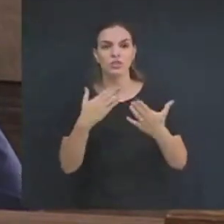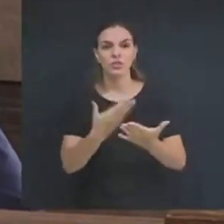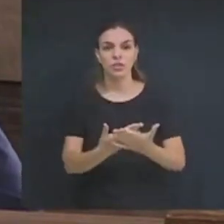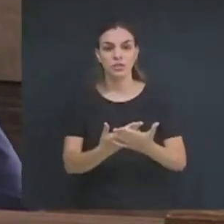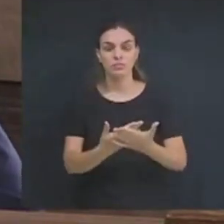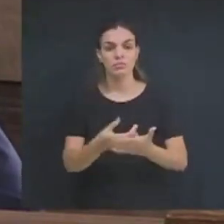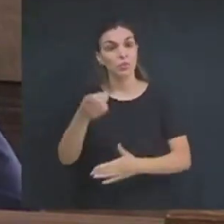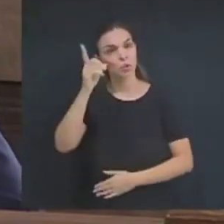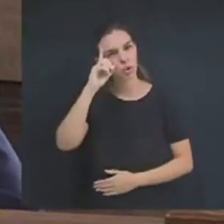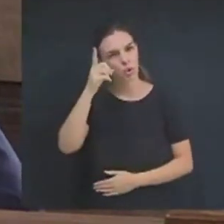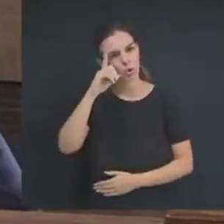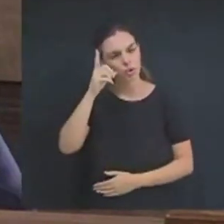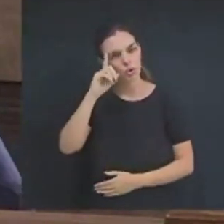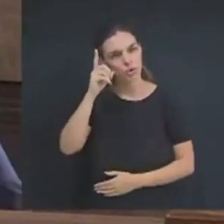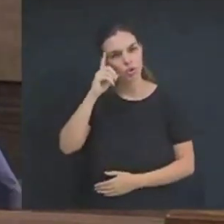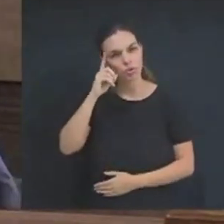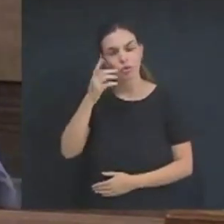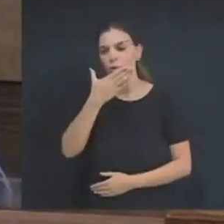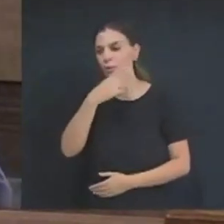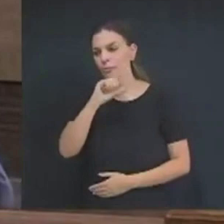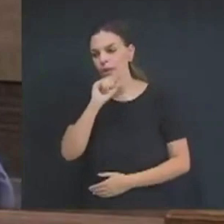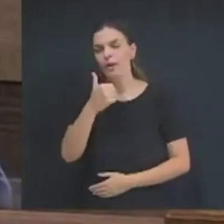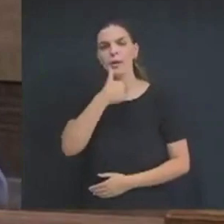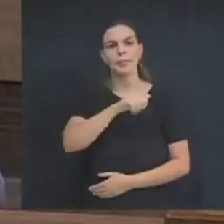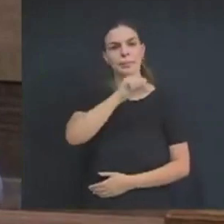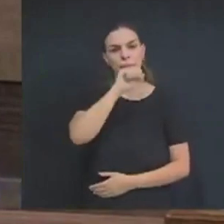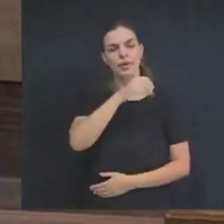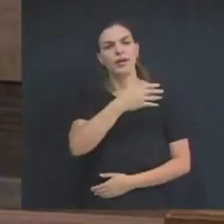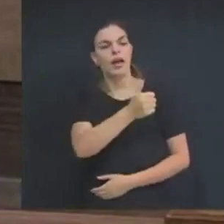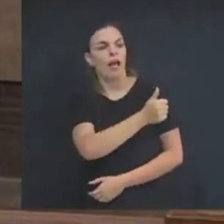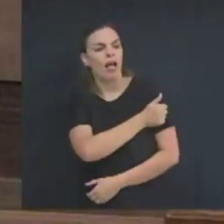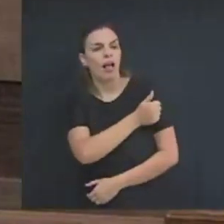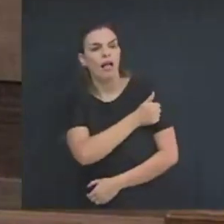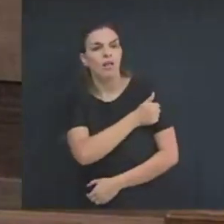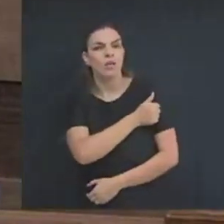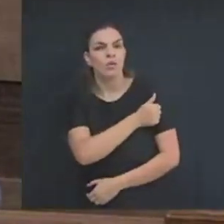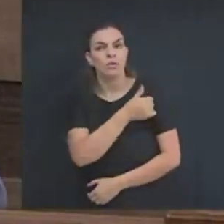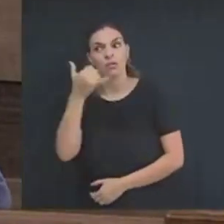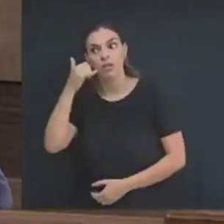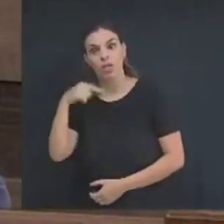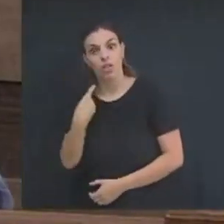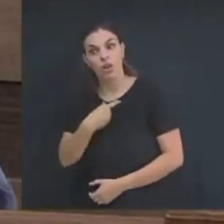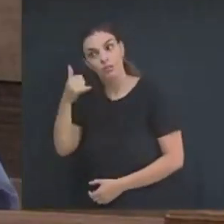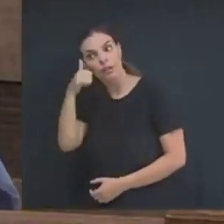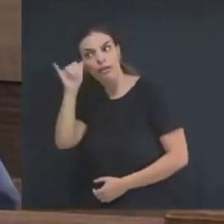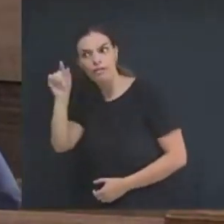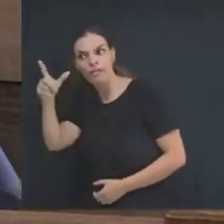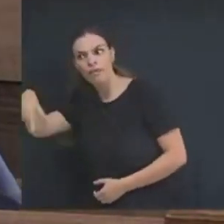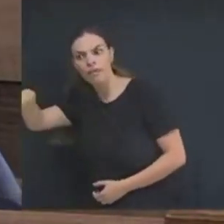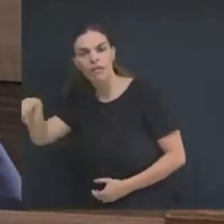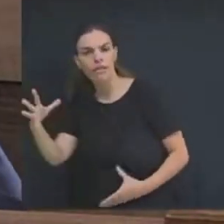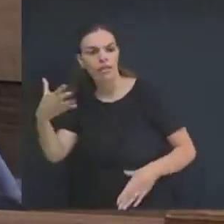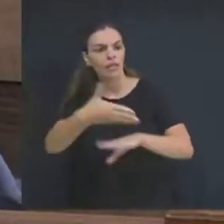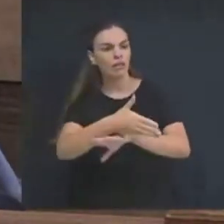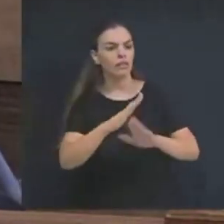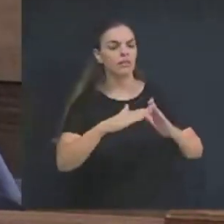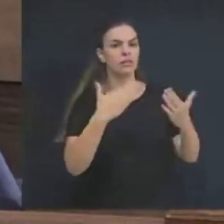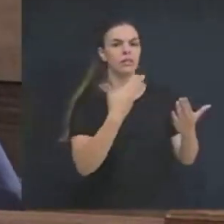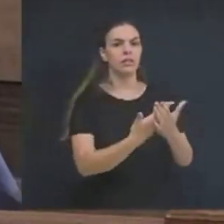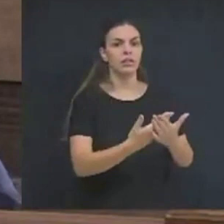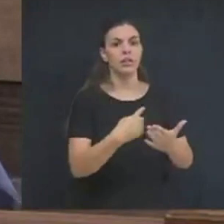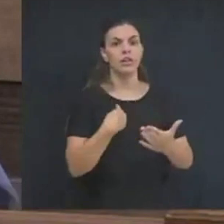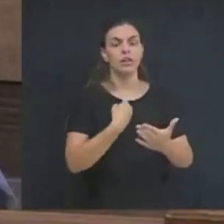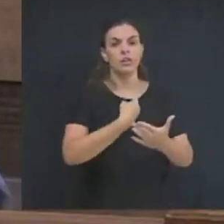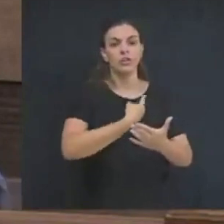direito de um pai, de uma mãe, de um aluno de estar no ambiente escolar, a cada dia nós atentamos contra a dignidade da pessoa